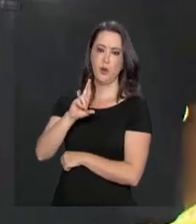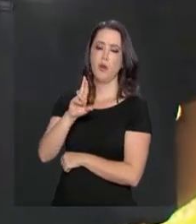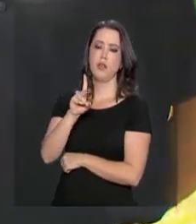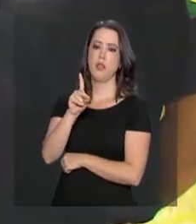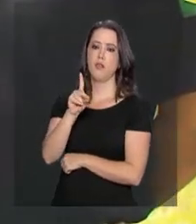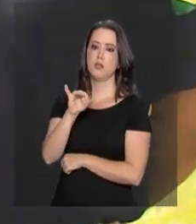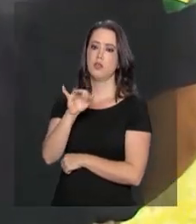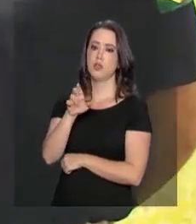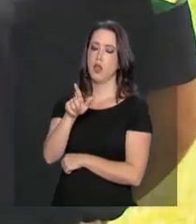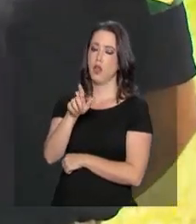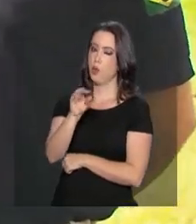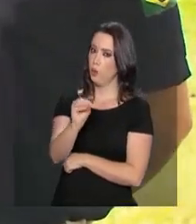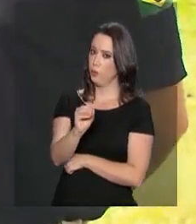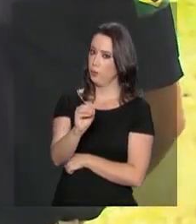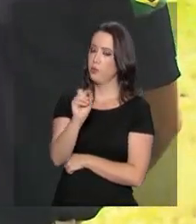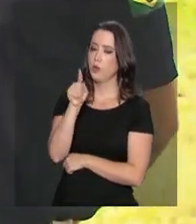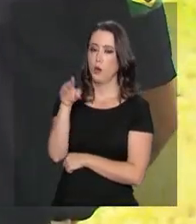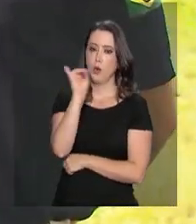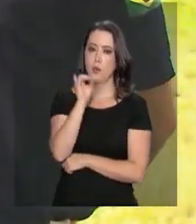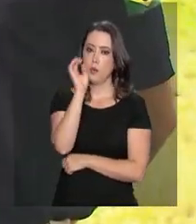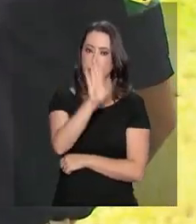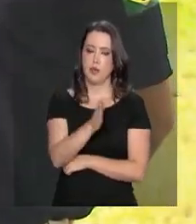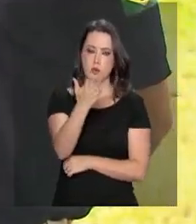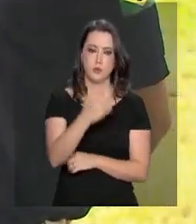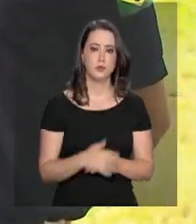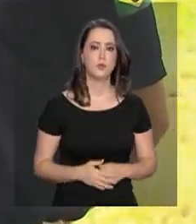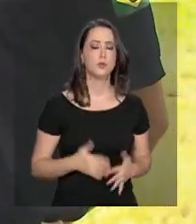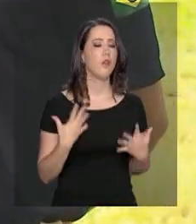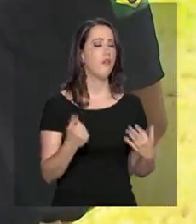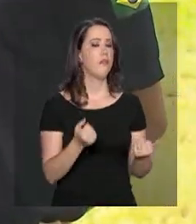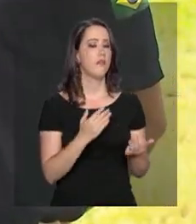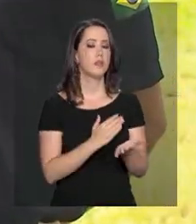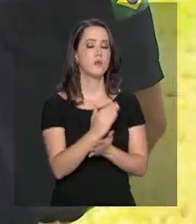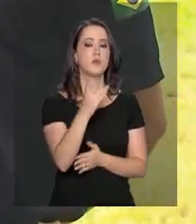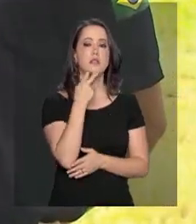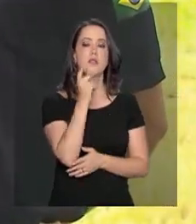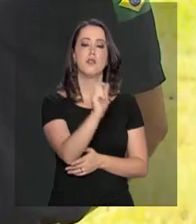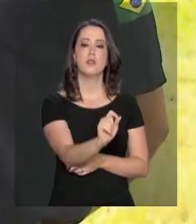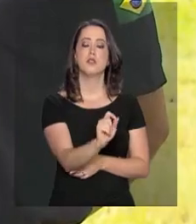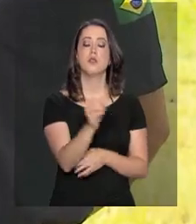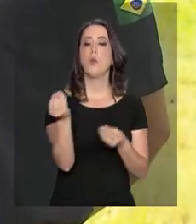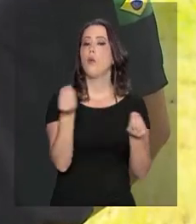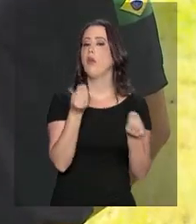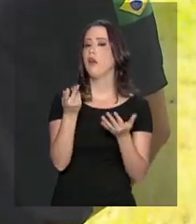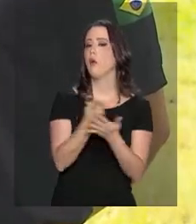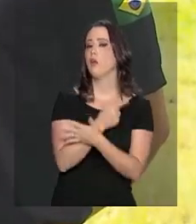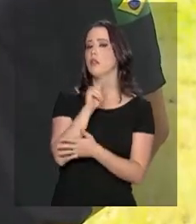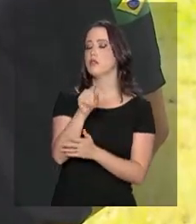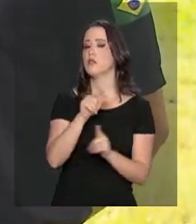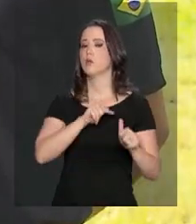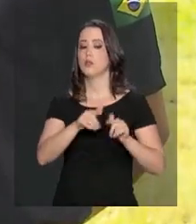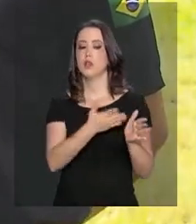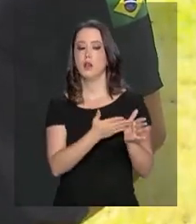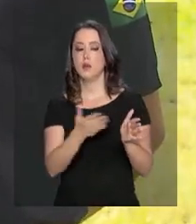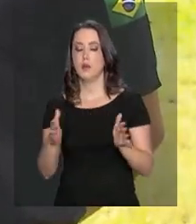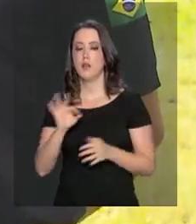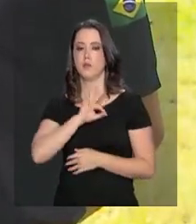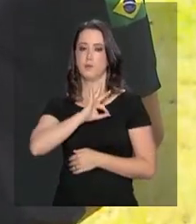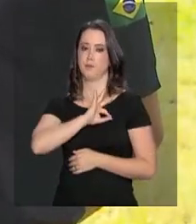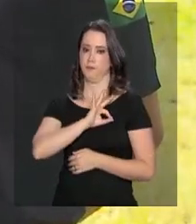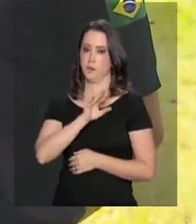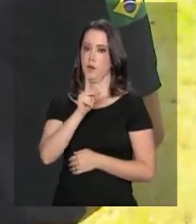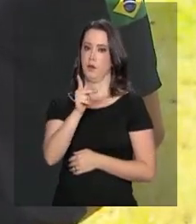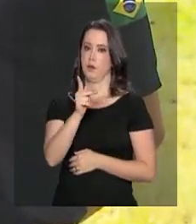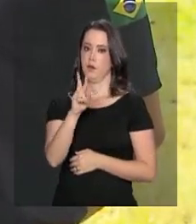Oi, Diego, boa tarde. Boa tarde. Bom, Diego, vamos começar falando sobre o que foi reforçado pela operação, pela PRF em